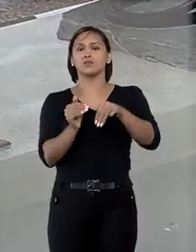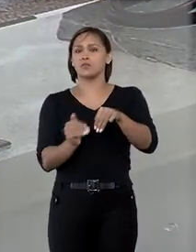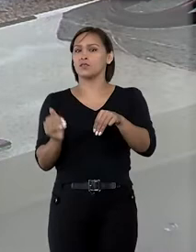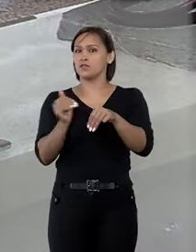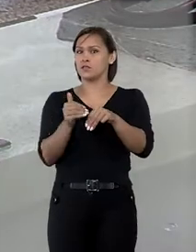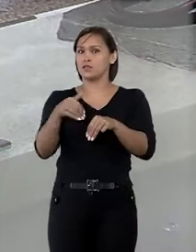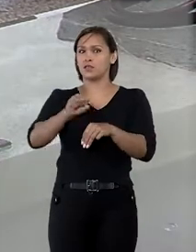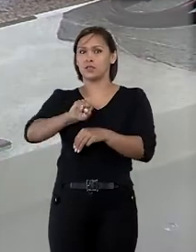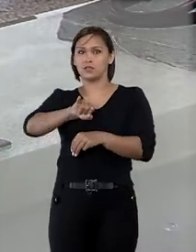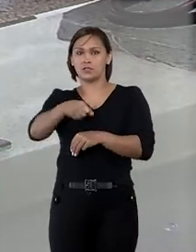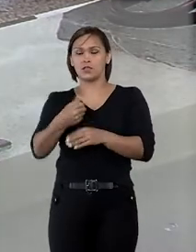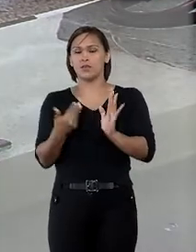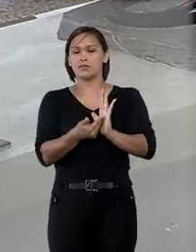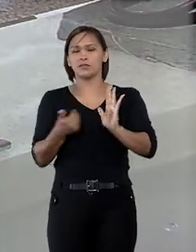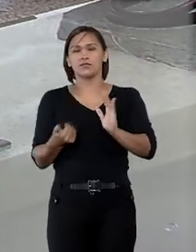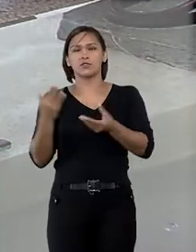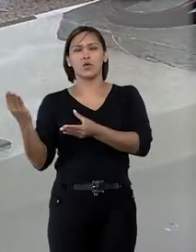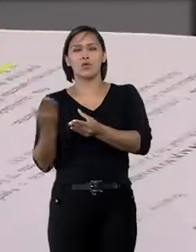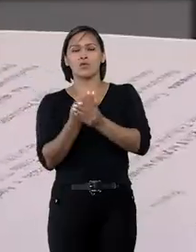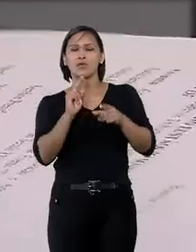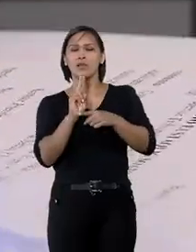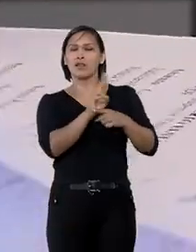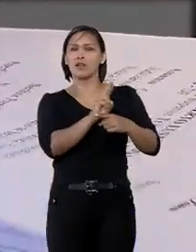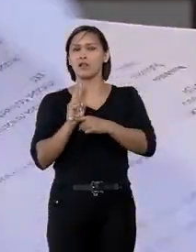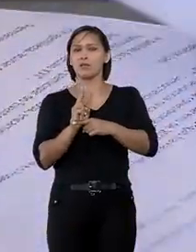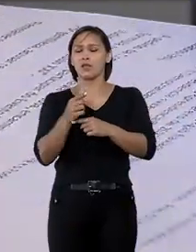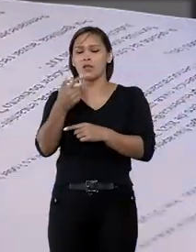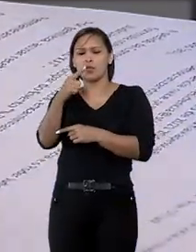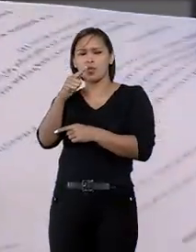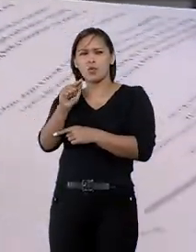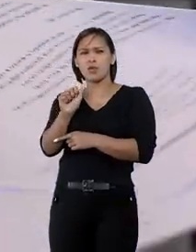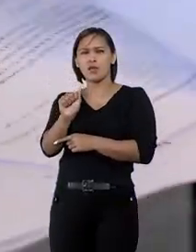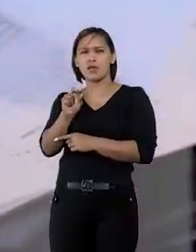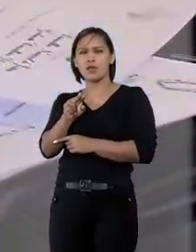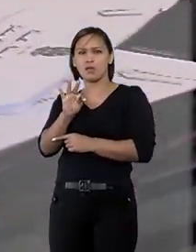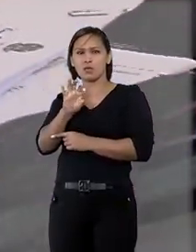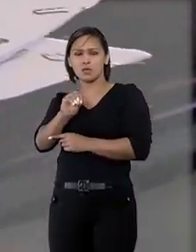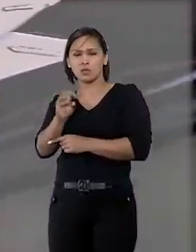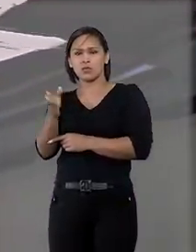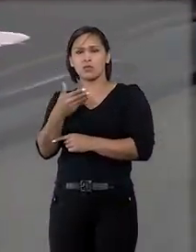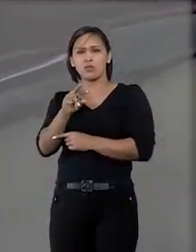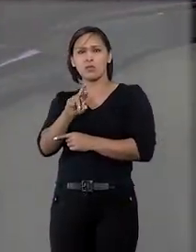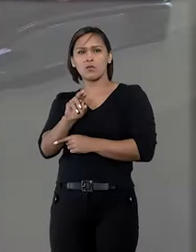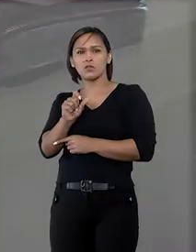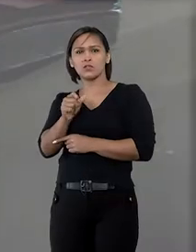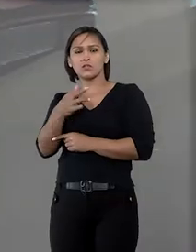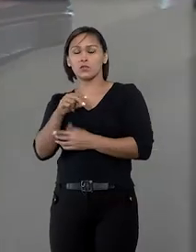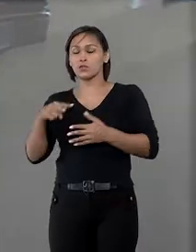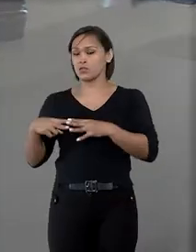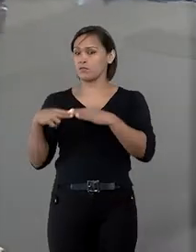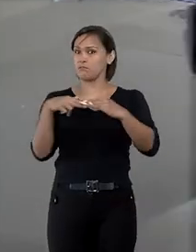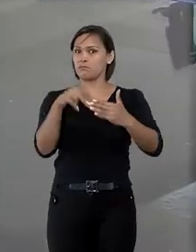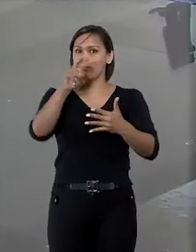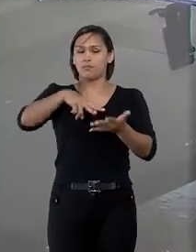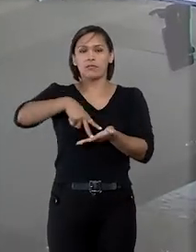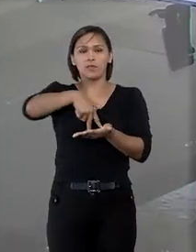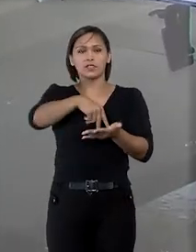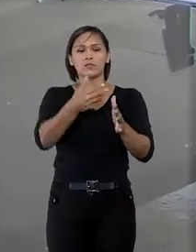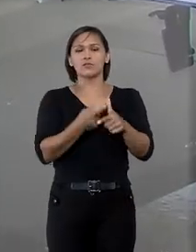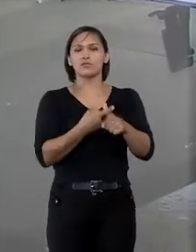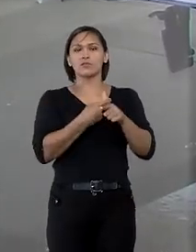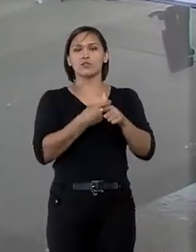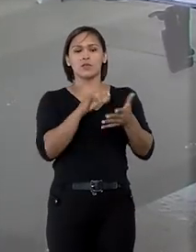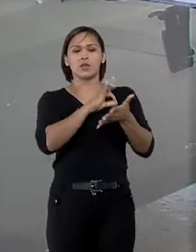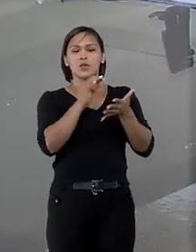Humberto Martins, rejeitou a liminar requerida pelo município goiano de Alto Horizonte e manteve decisão judicial que suspendeu o